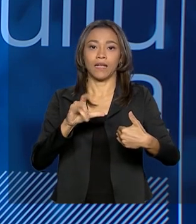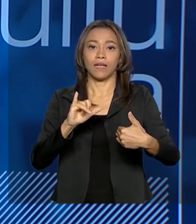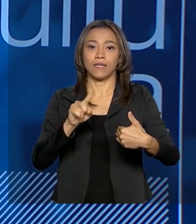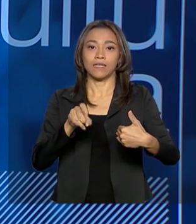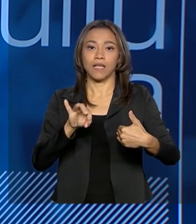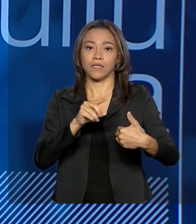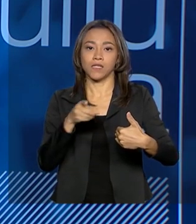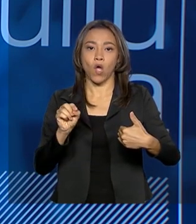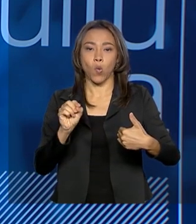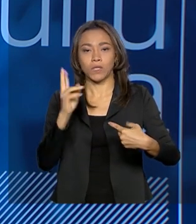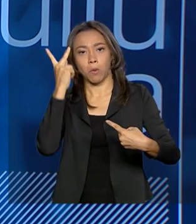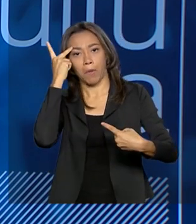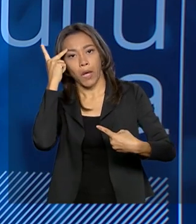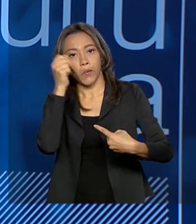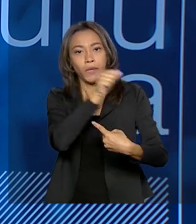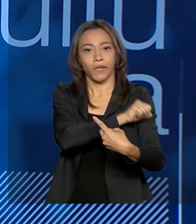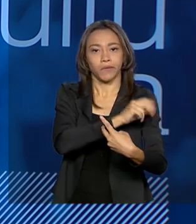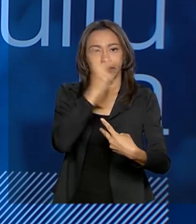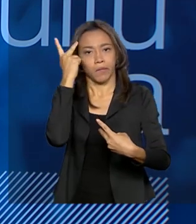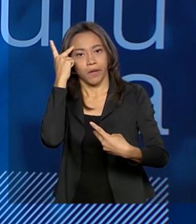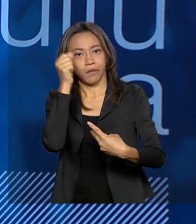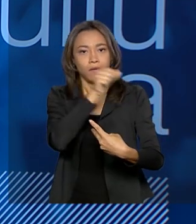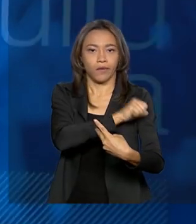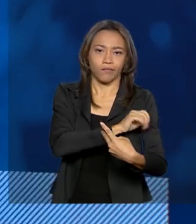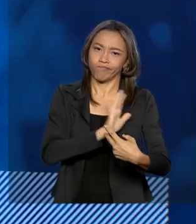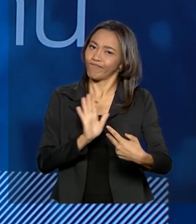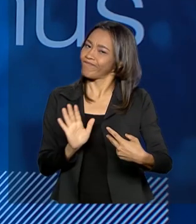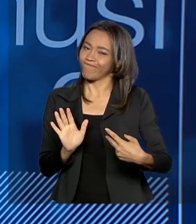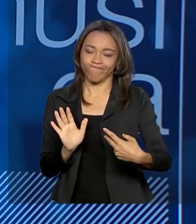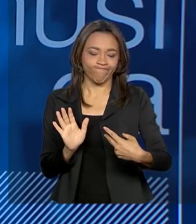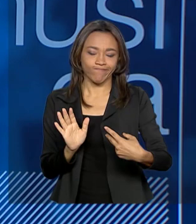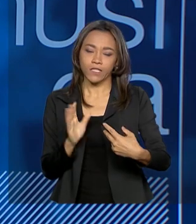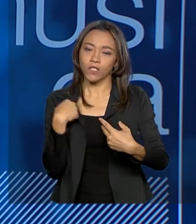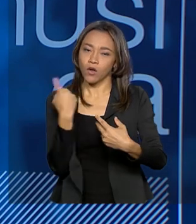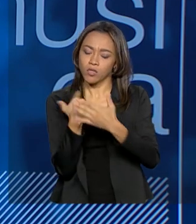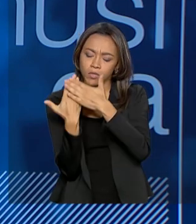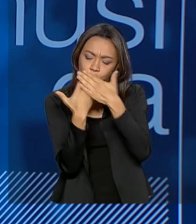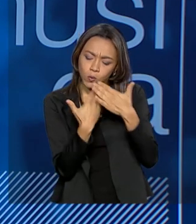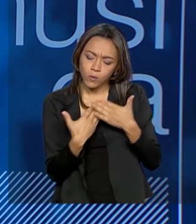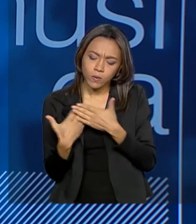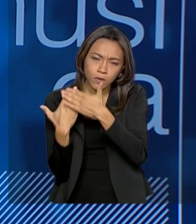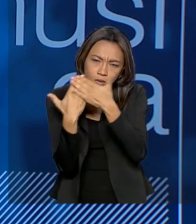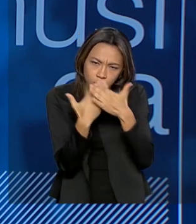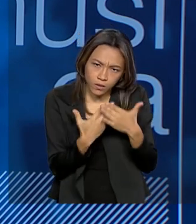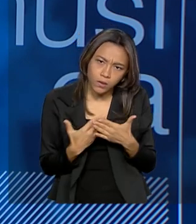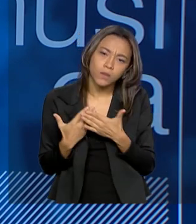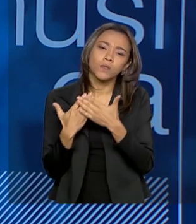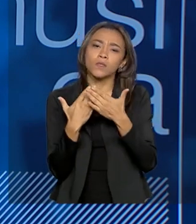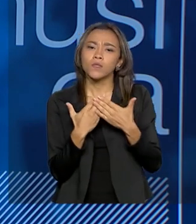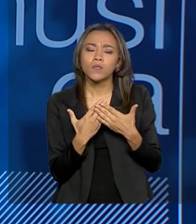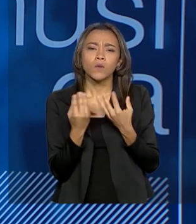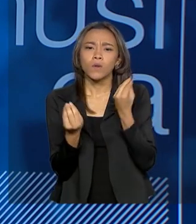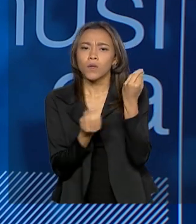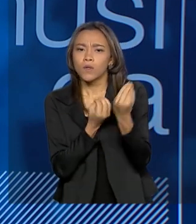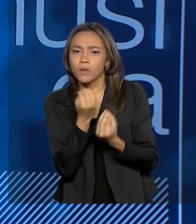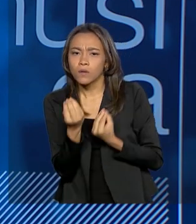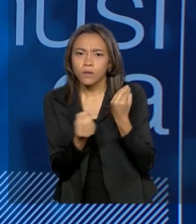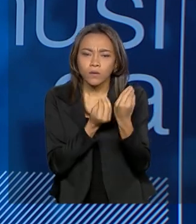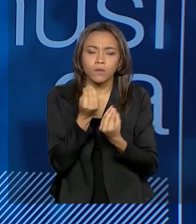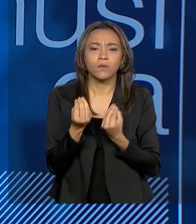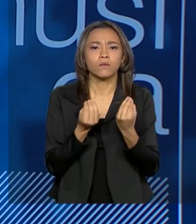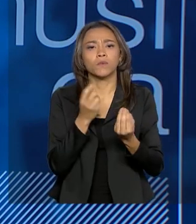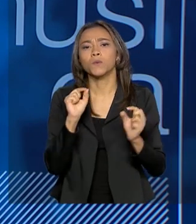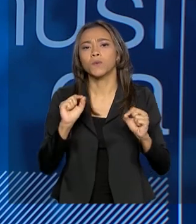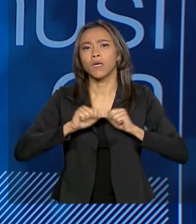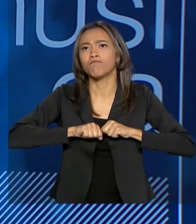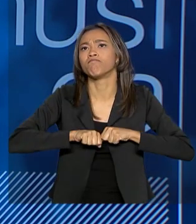que também é um problema que nós também estamos estudando dentro da nova instrução normativa, um modo de promover